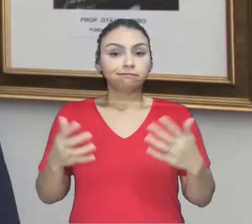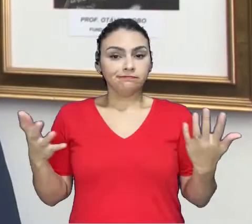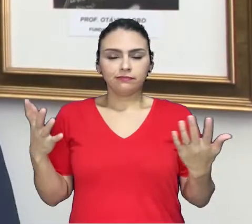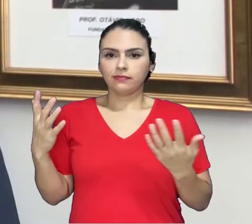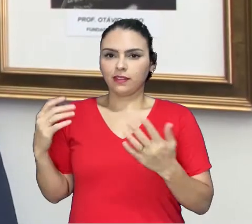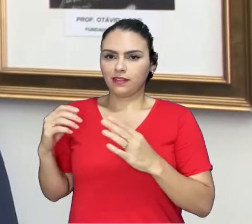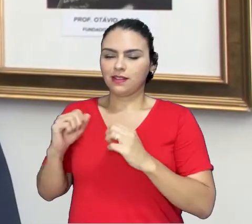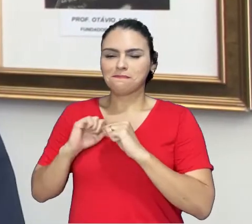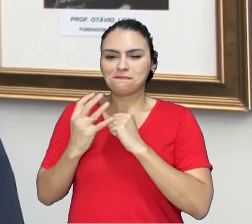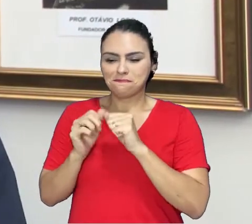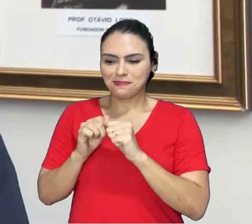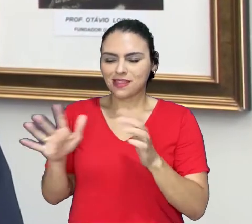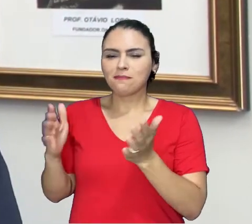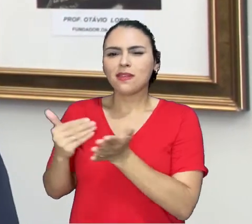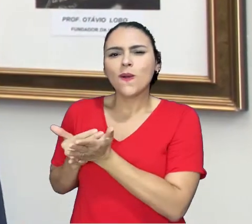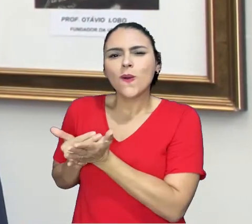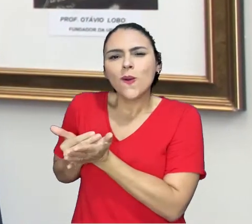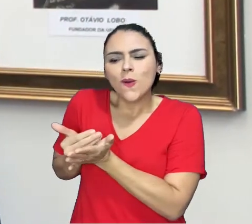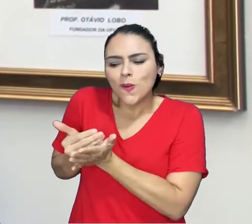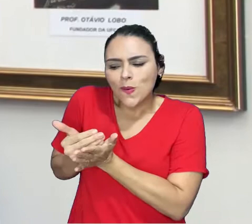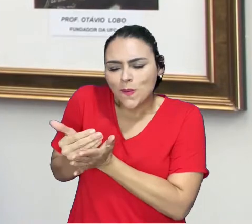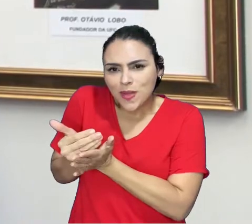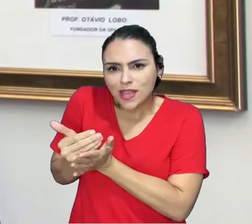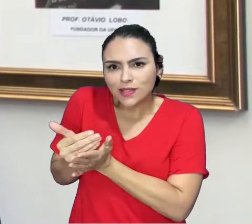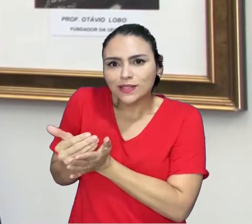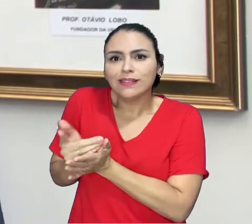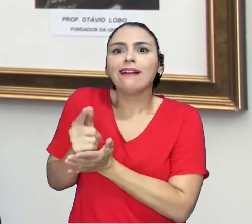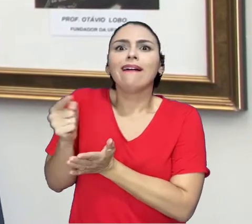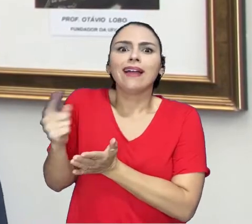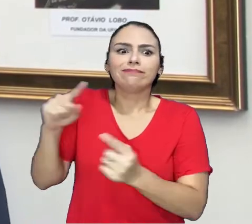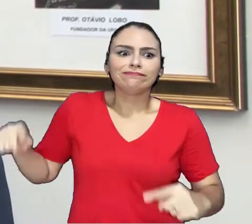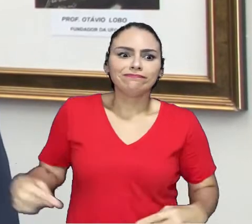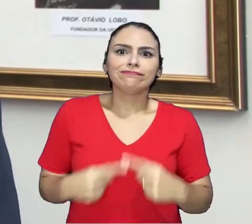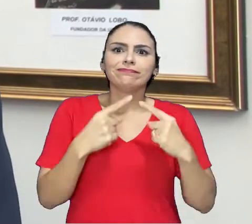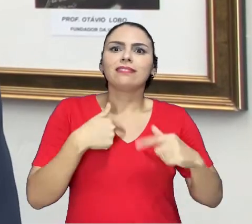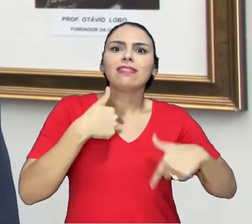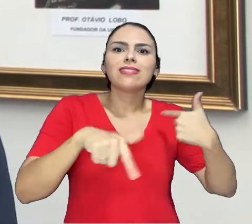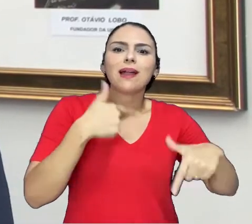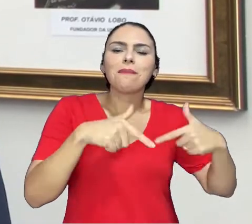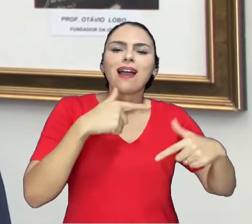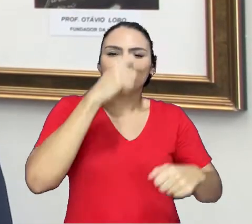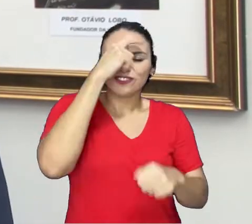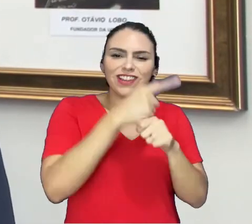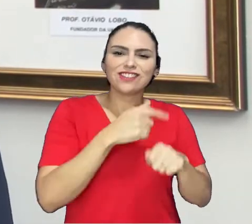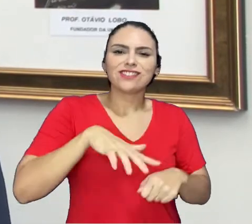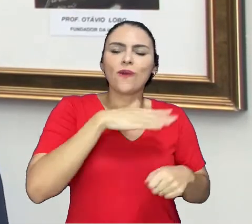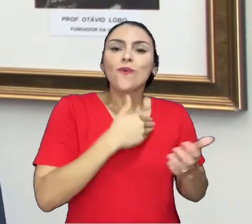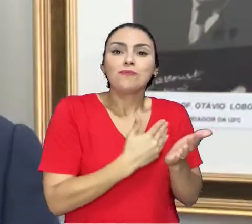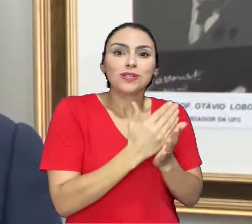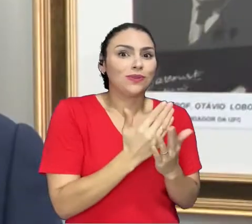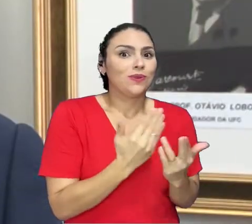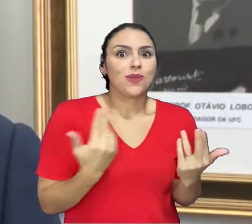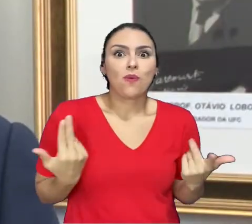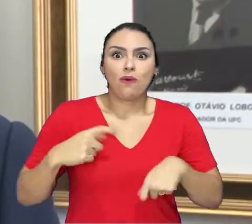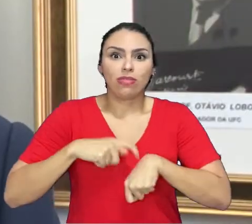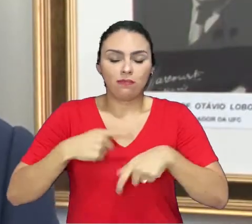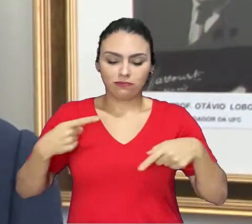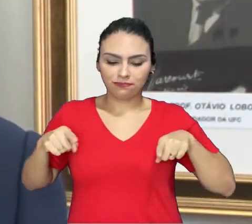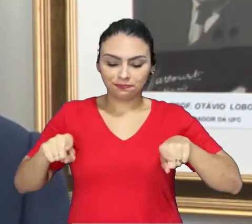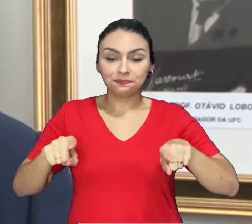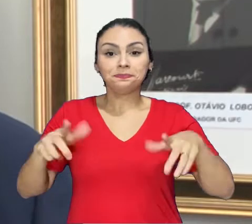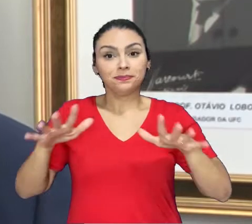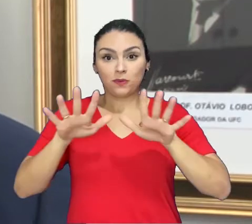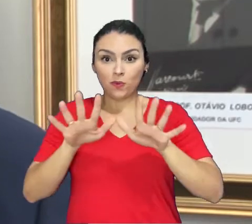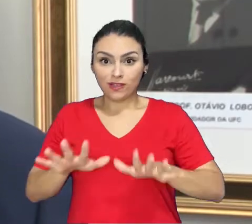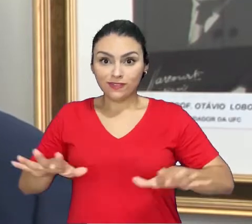Logo no início, coincidiu a nossa gestão com o processo da pandemia. A universidade teve